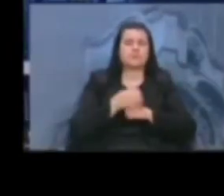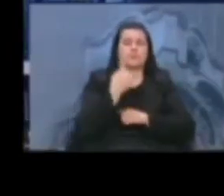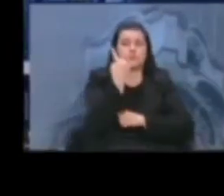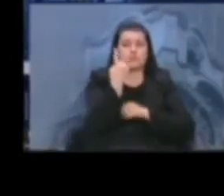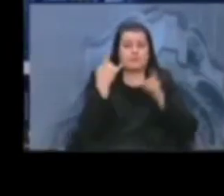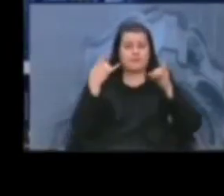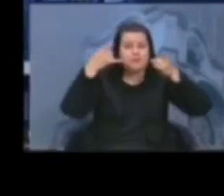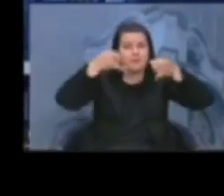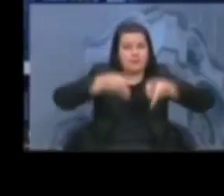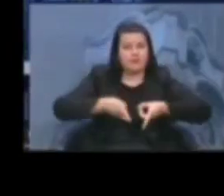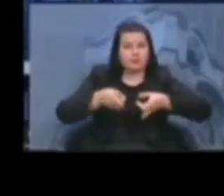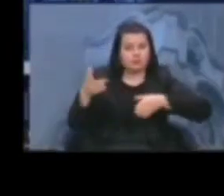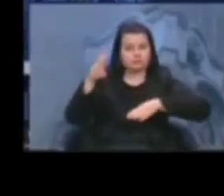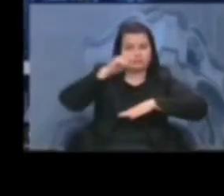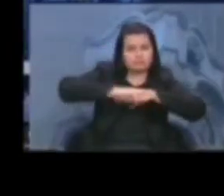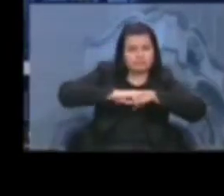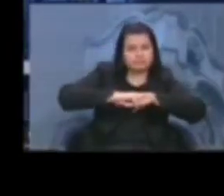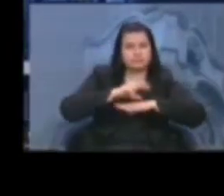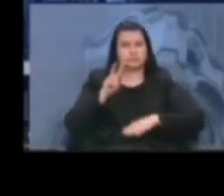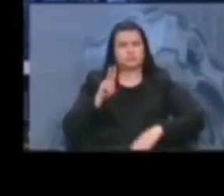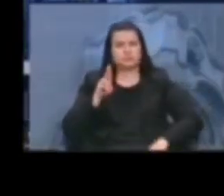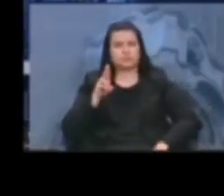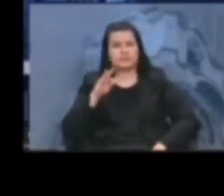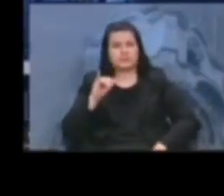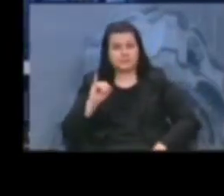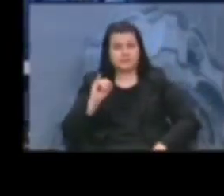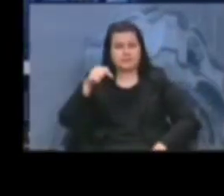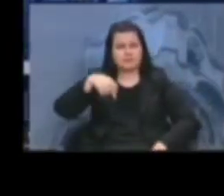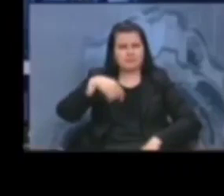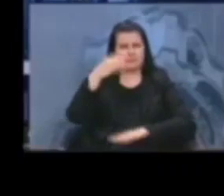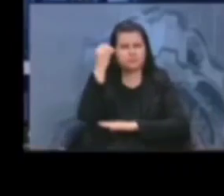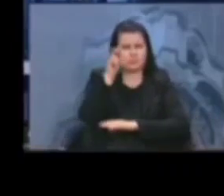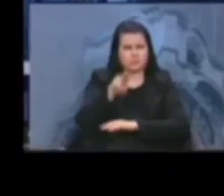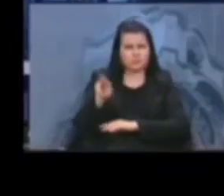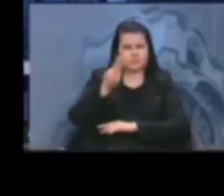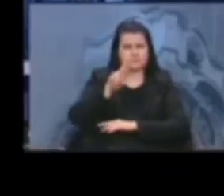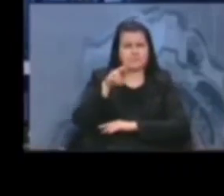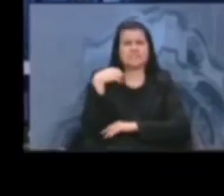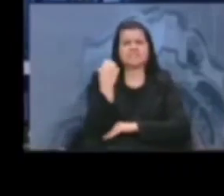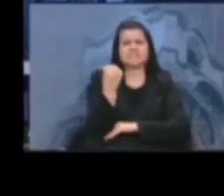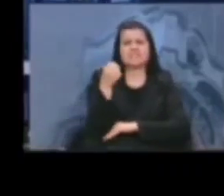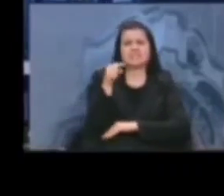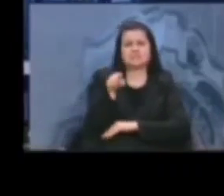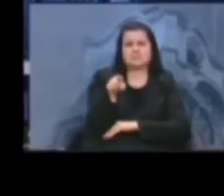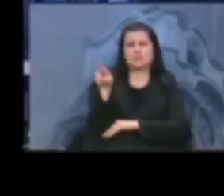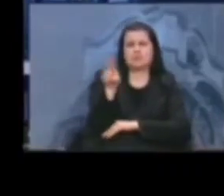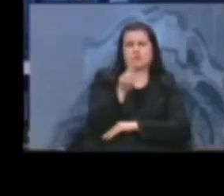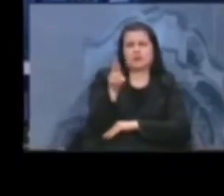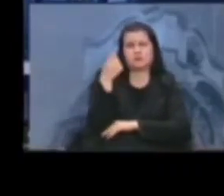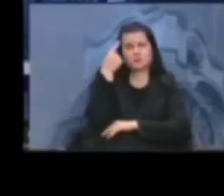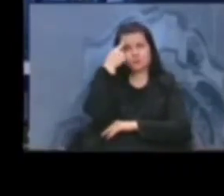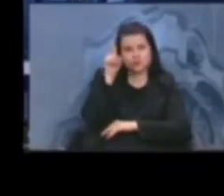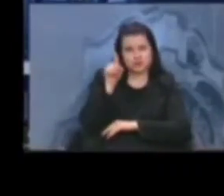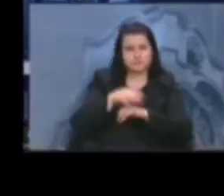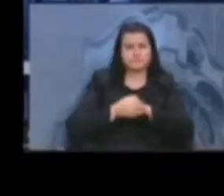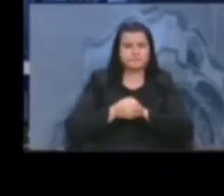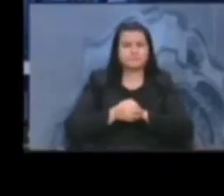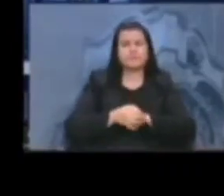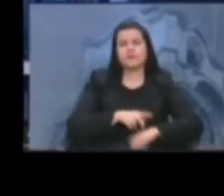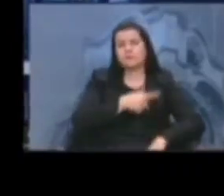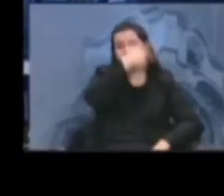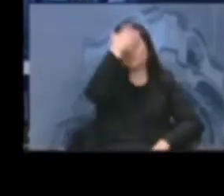utilizado em Porto Alegre custa R$ mil ao dia. A Prefeitura